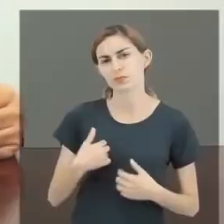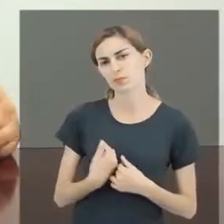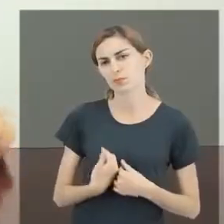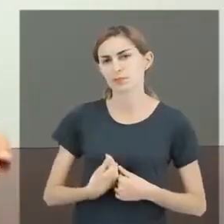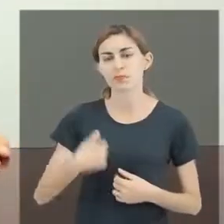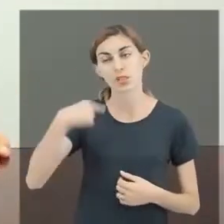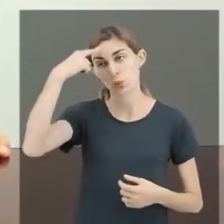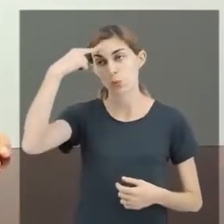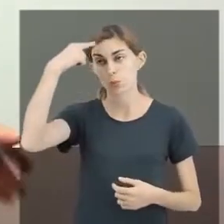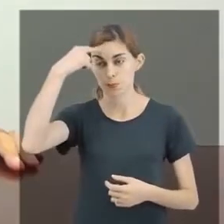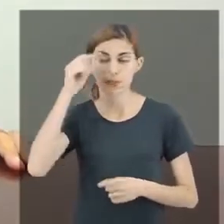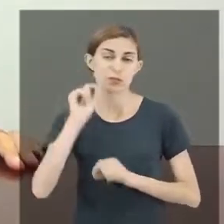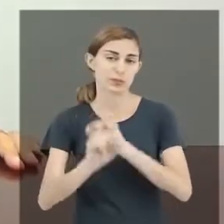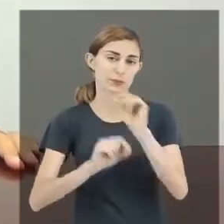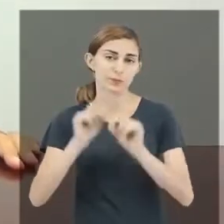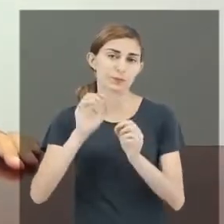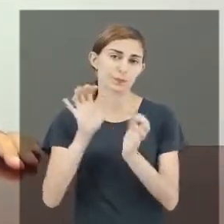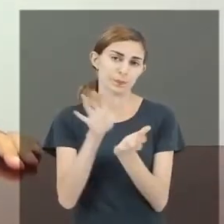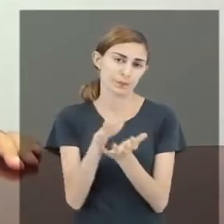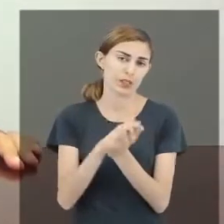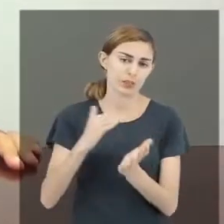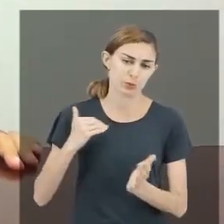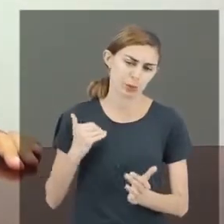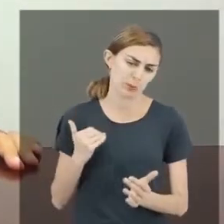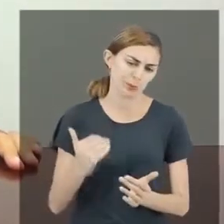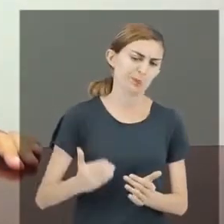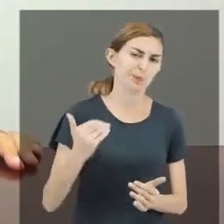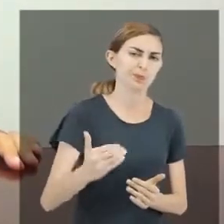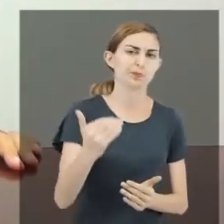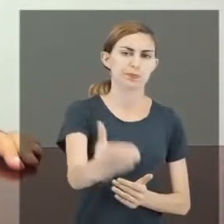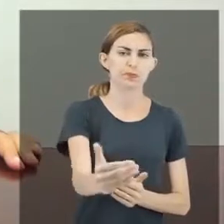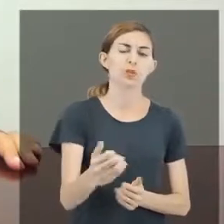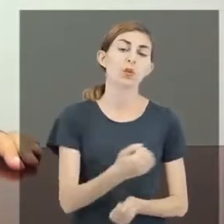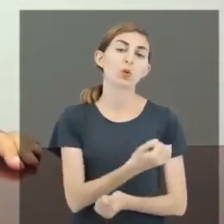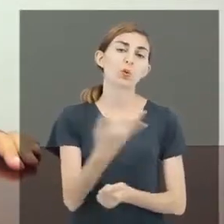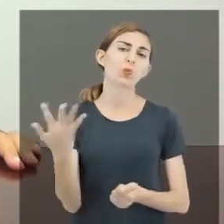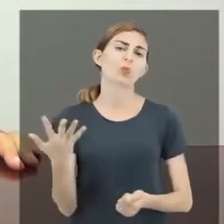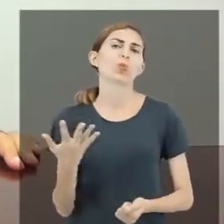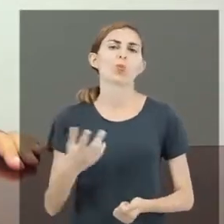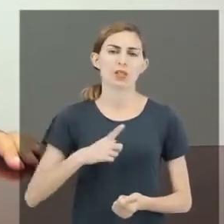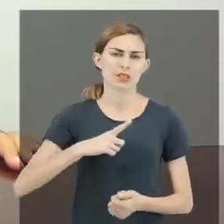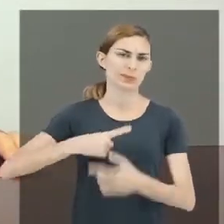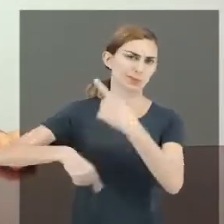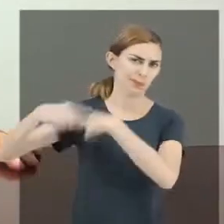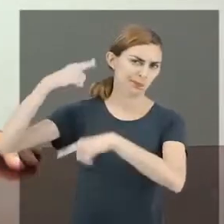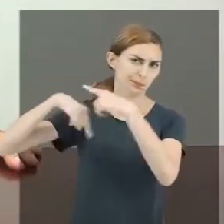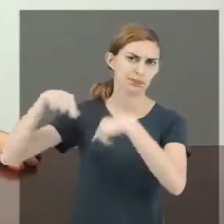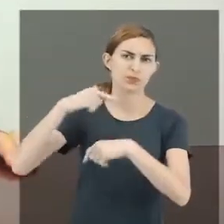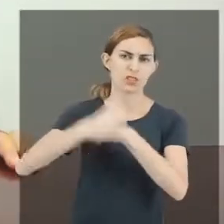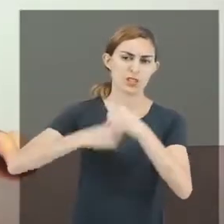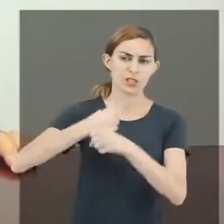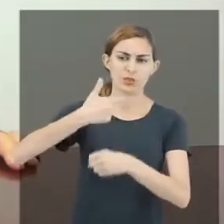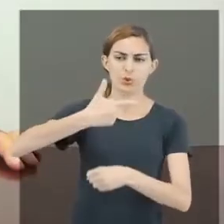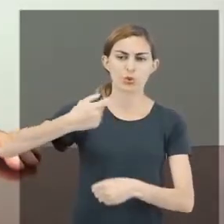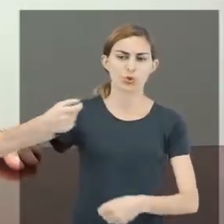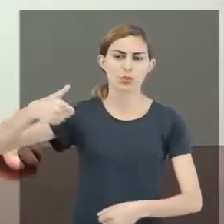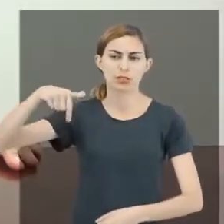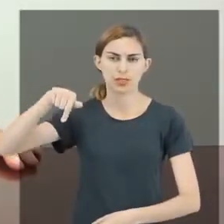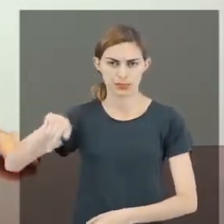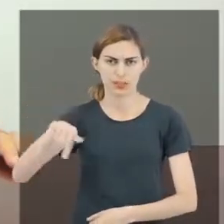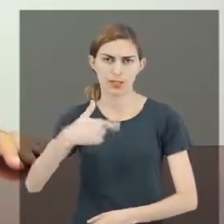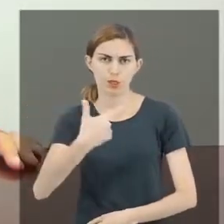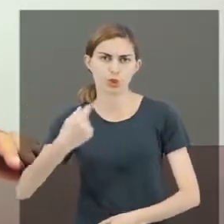Eu penso que Pernambuco, ele sai na frente quando ele teve lá em 2007, em 2008, quando ele